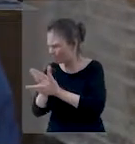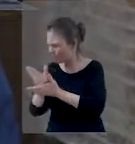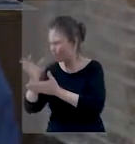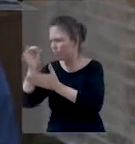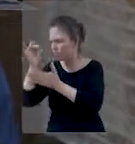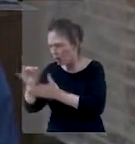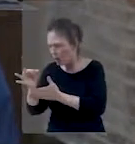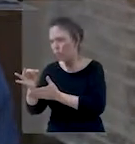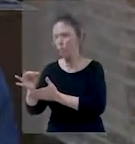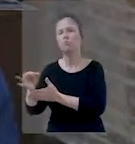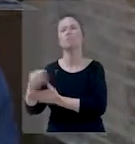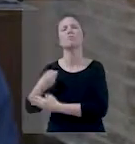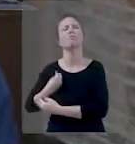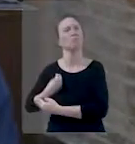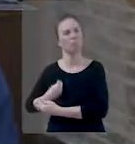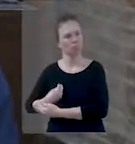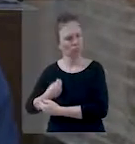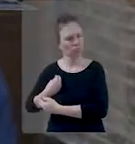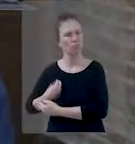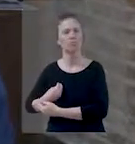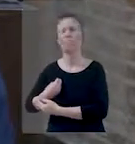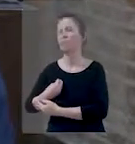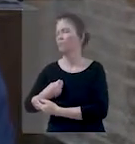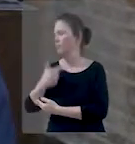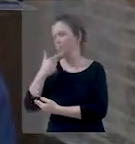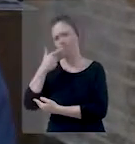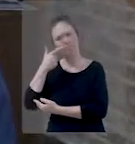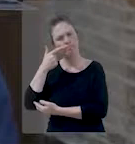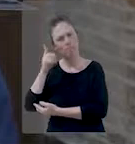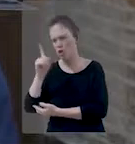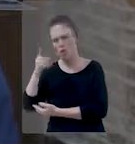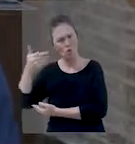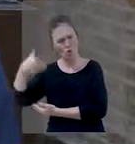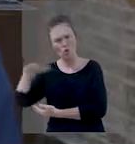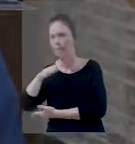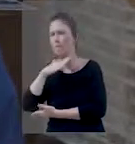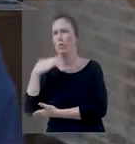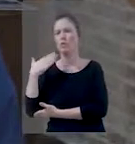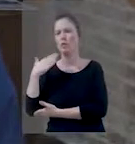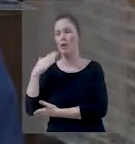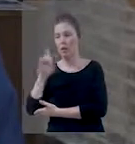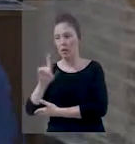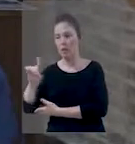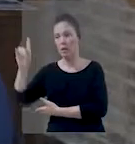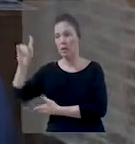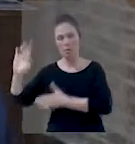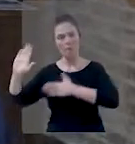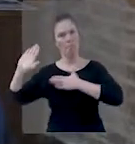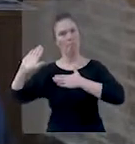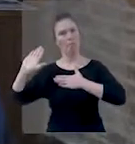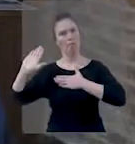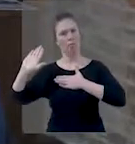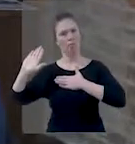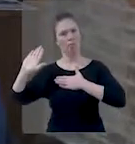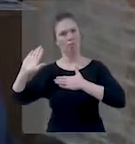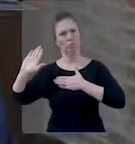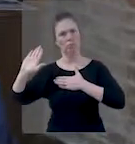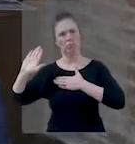fizer o que é reto e justo, certamente viverá, não será morto. Então, Deus promete aqui